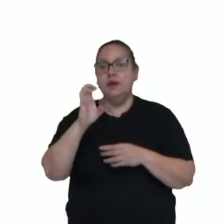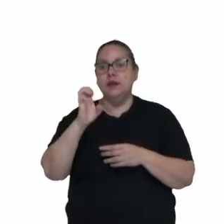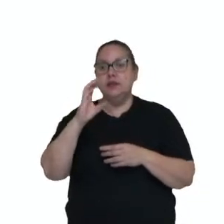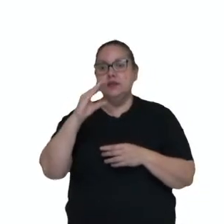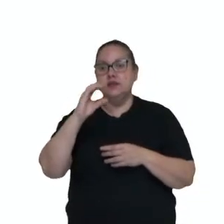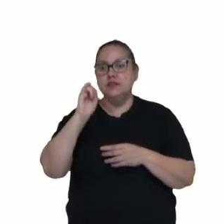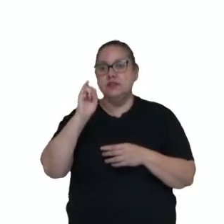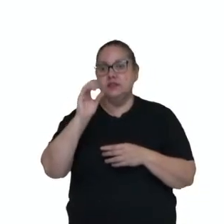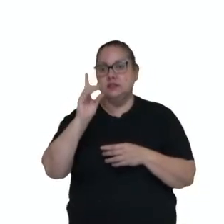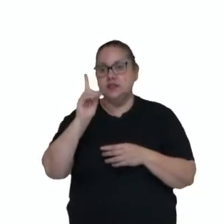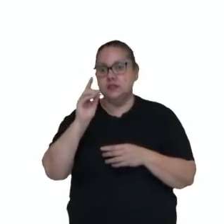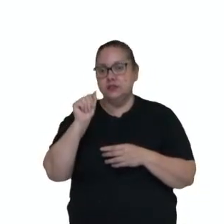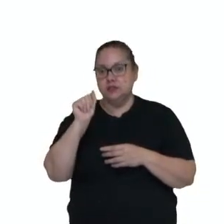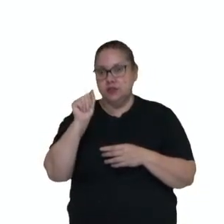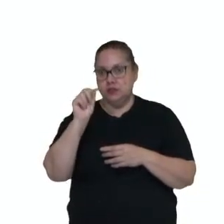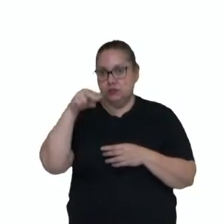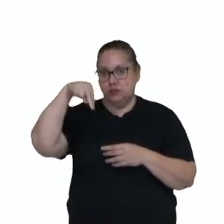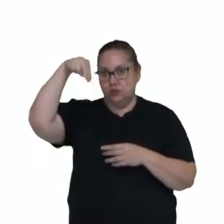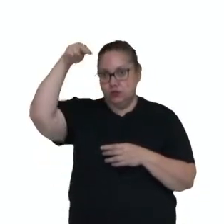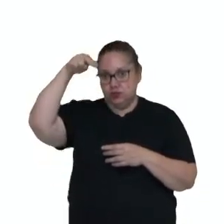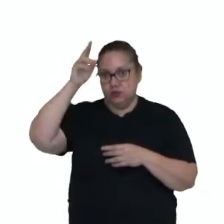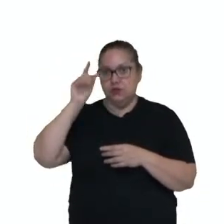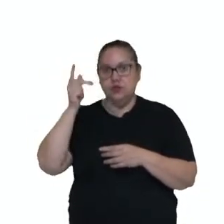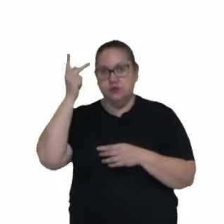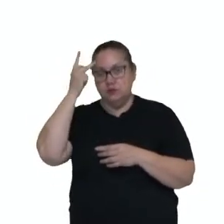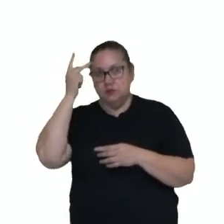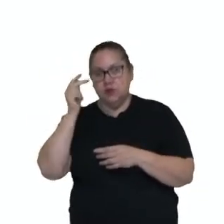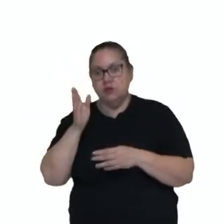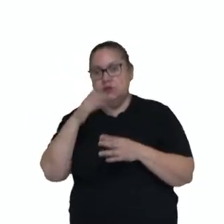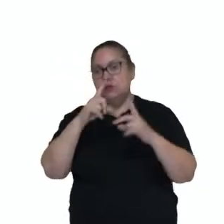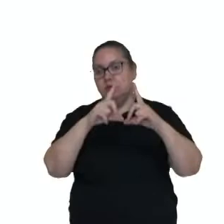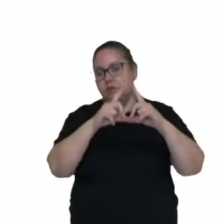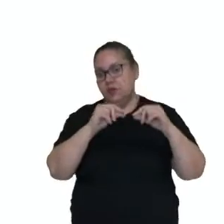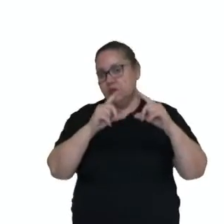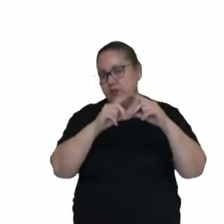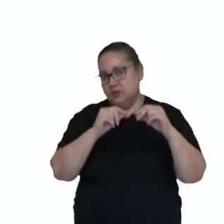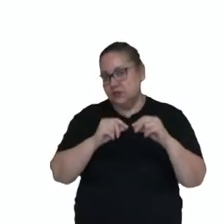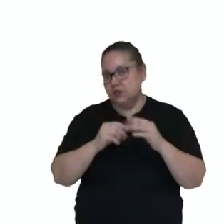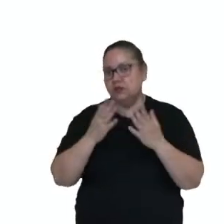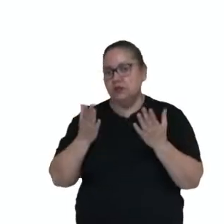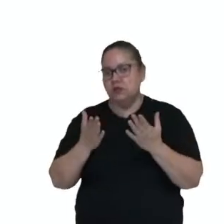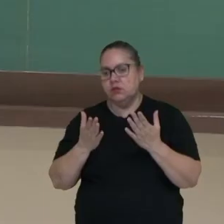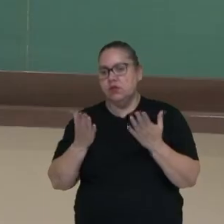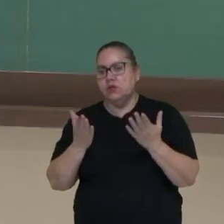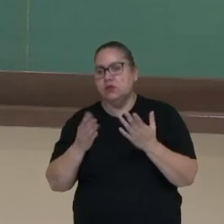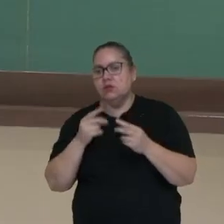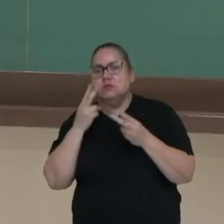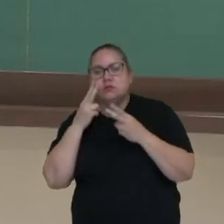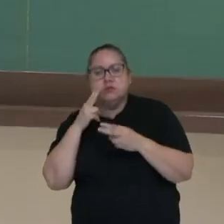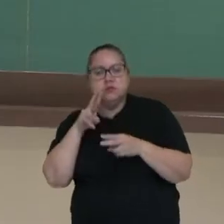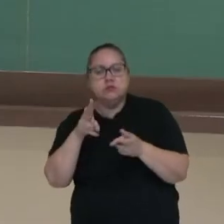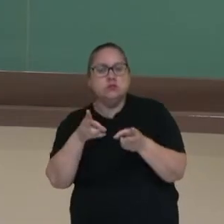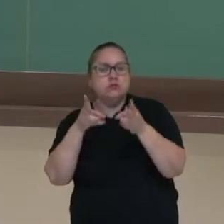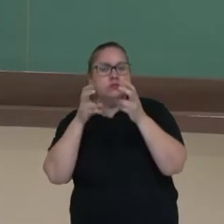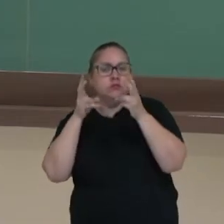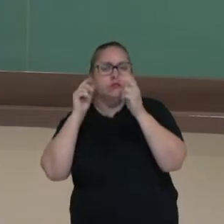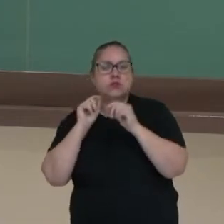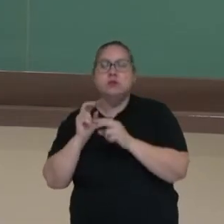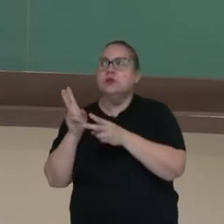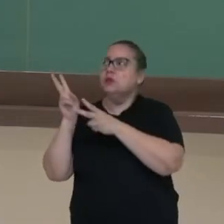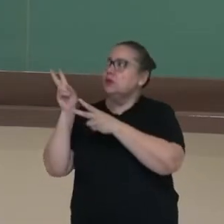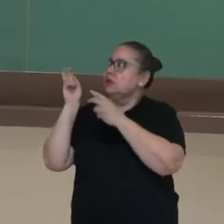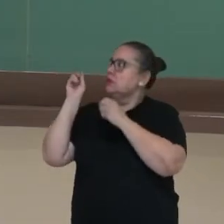Paulo, e Brasília, Distrito Federal, do lado esquerdo, onde, ao realizarmos a observação dessas imagens, nós vamos